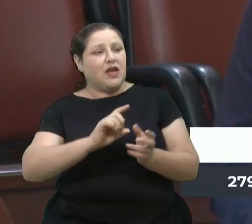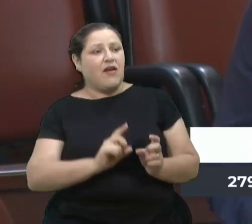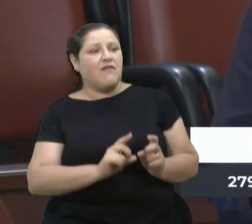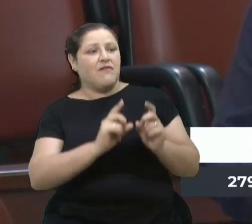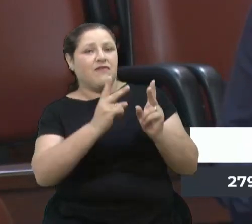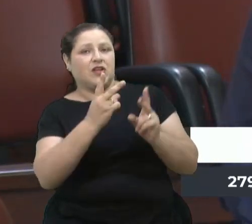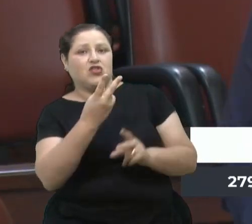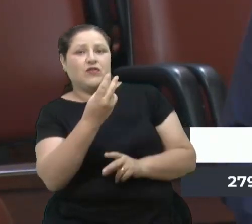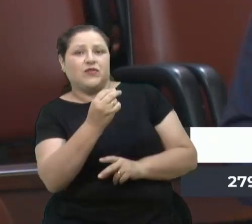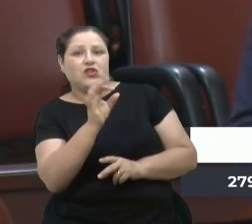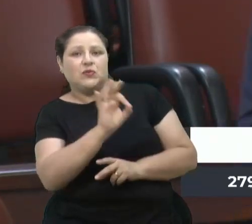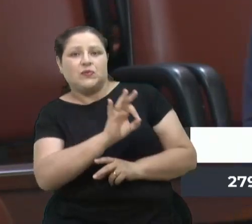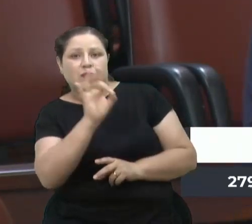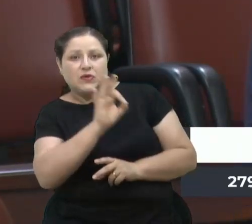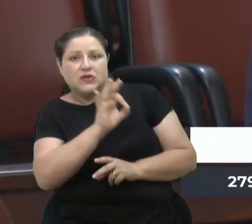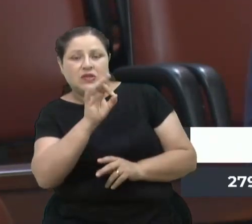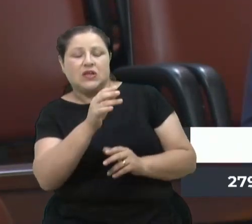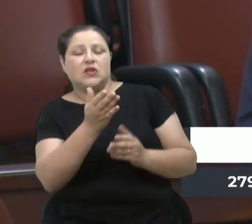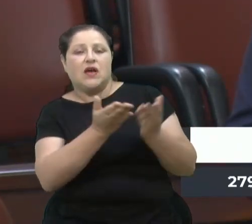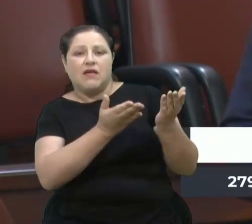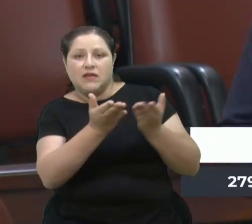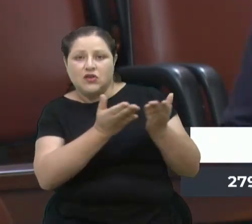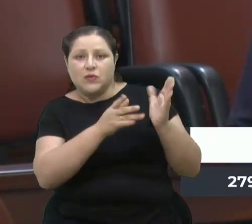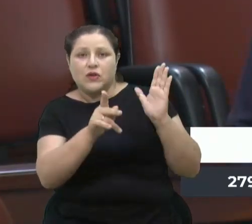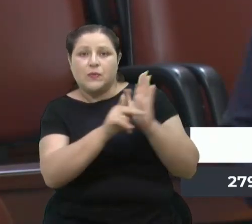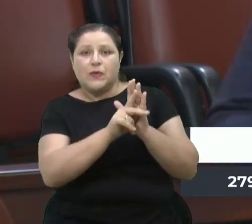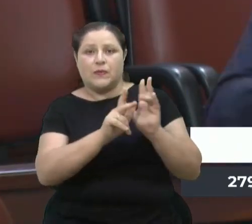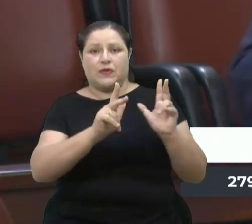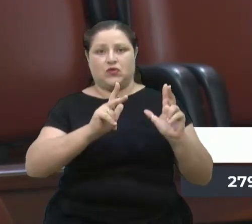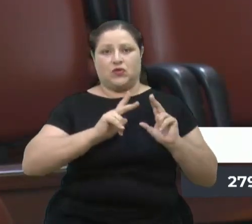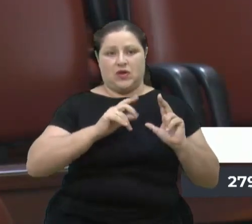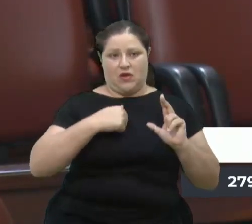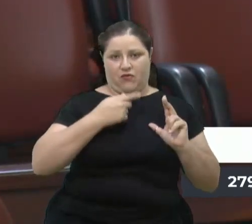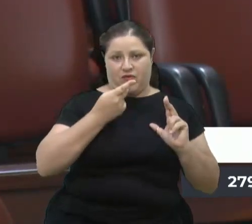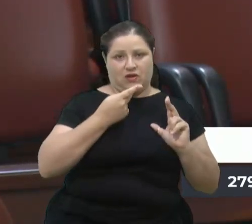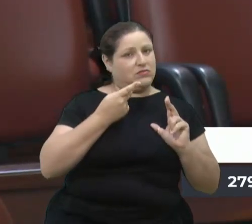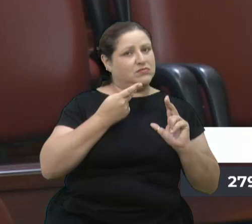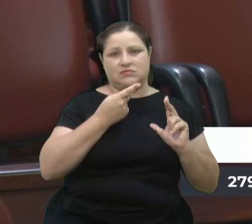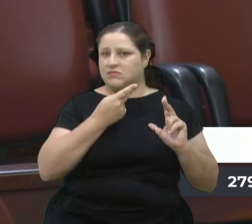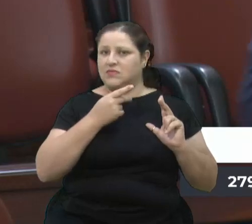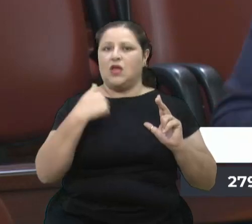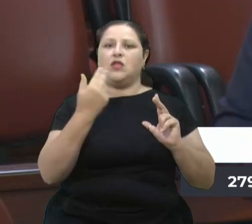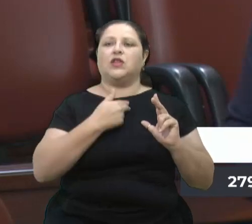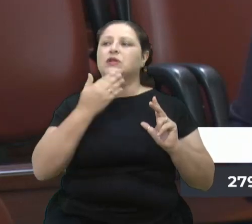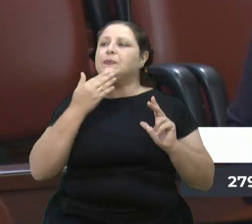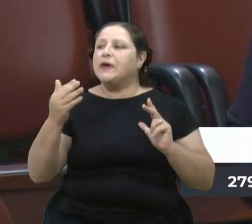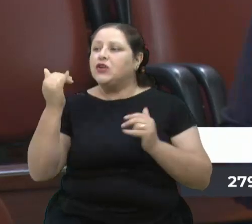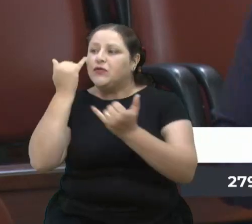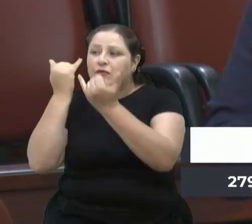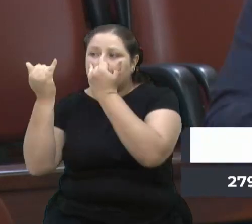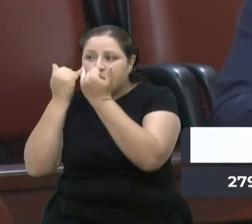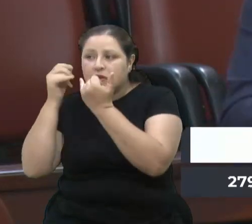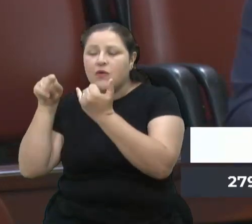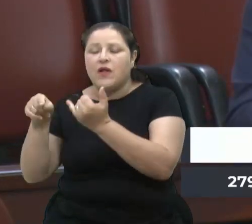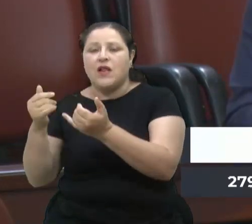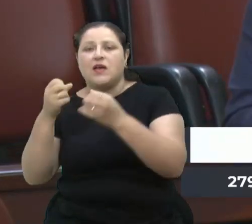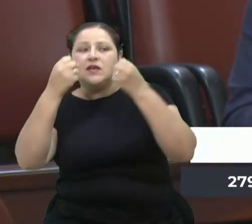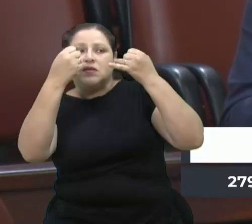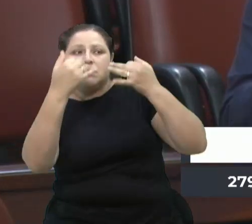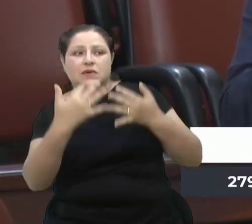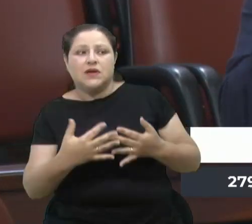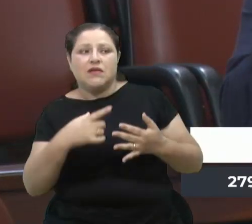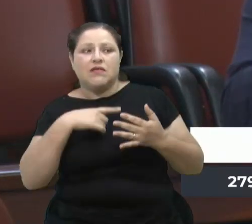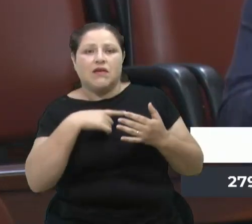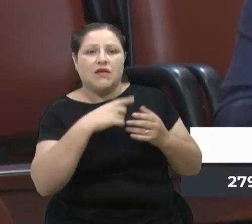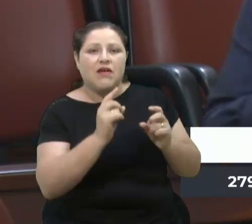% dos seus serviços para o privado, isso não sou eu que estou falando, é o pedido de informações que vende 20% do